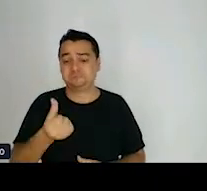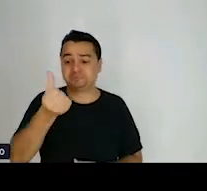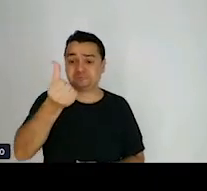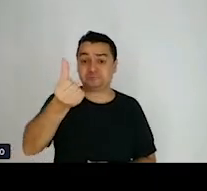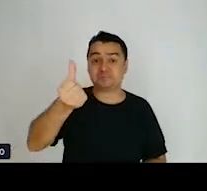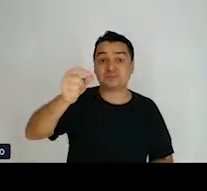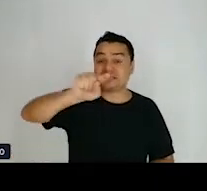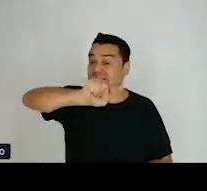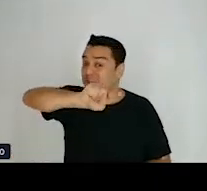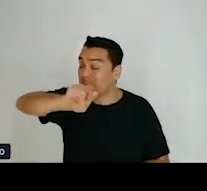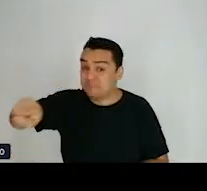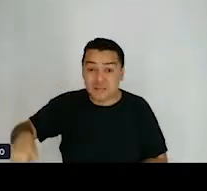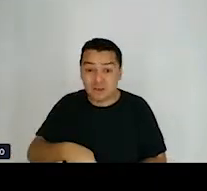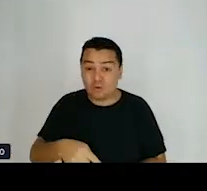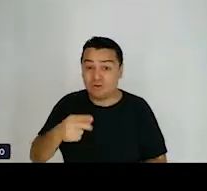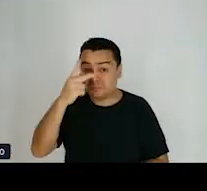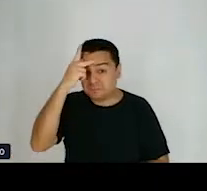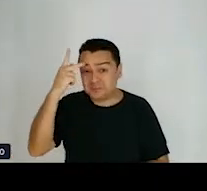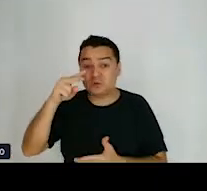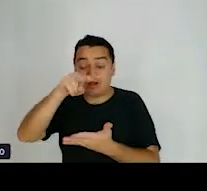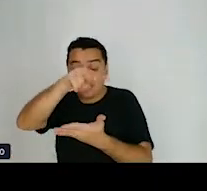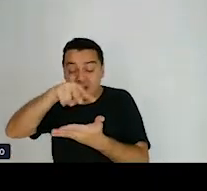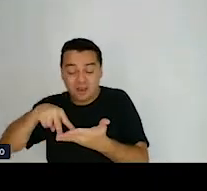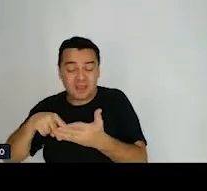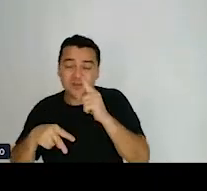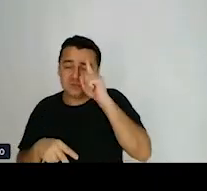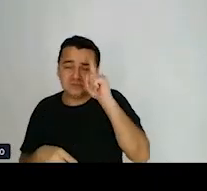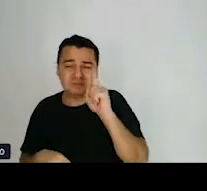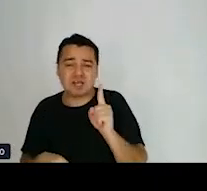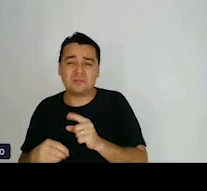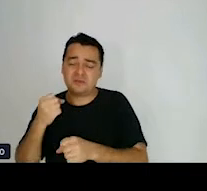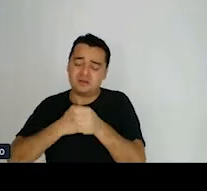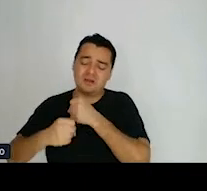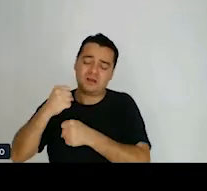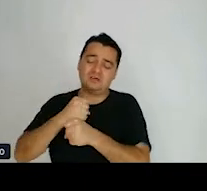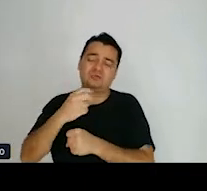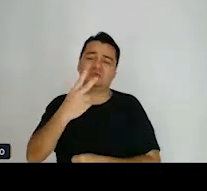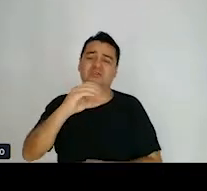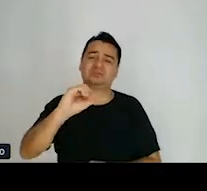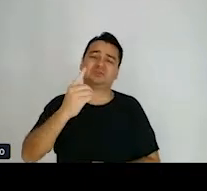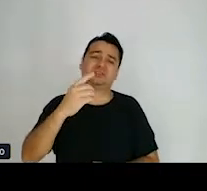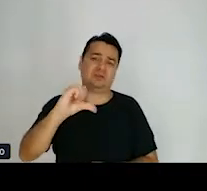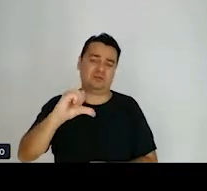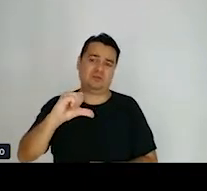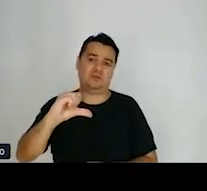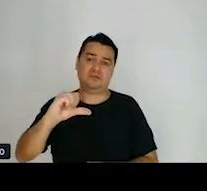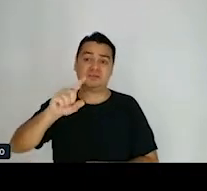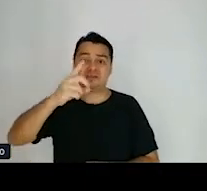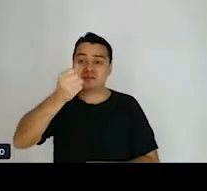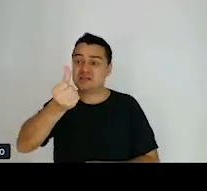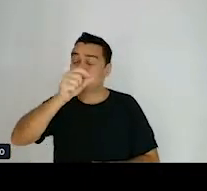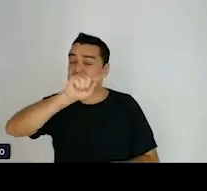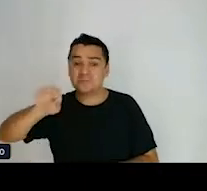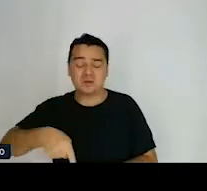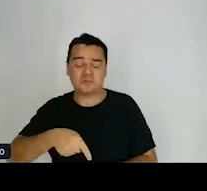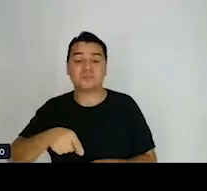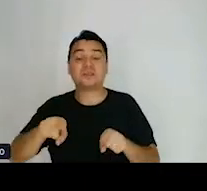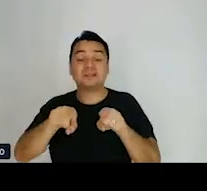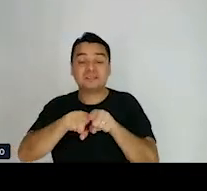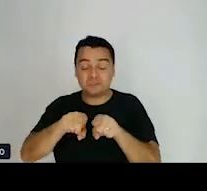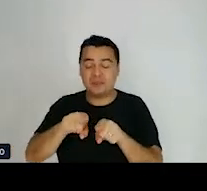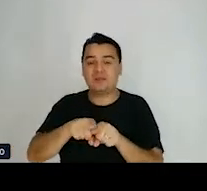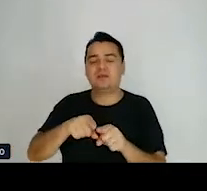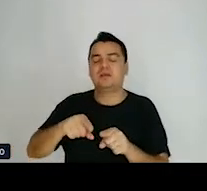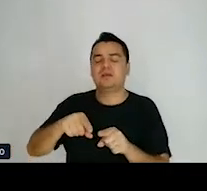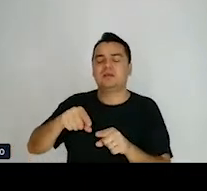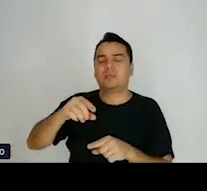analfabetos com 60 anos ou mais no Brasil, em 2019. E a taxa de analfabetismo em